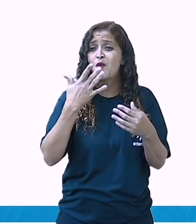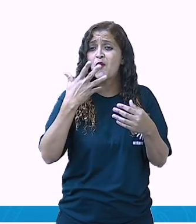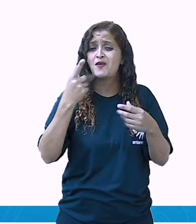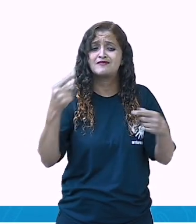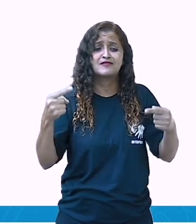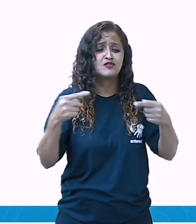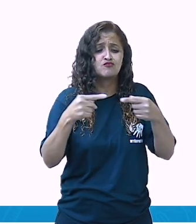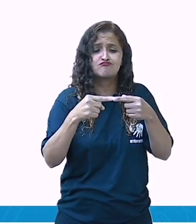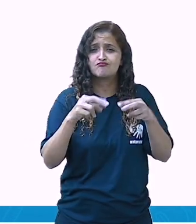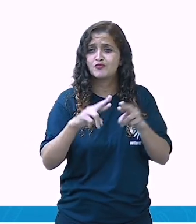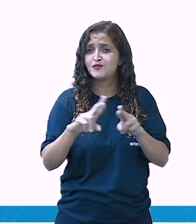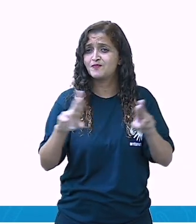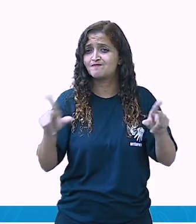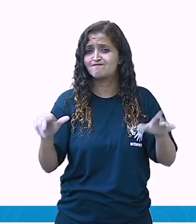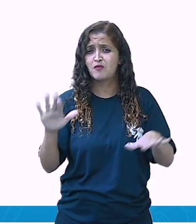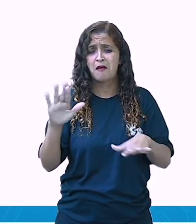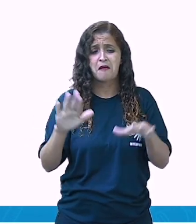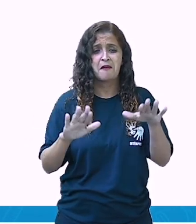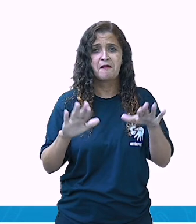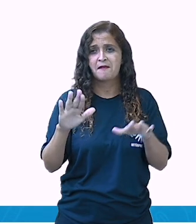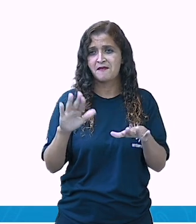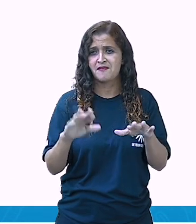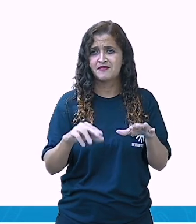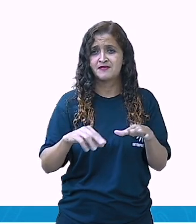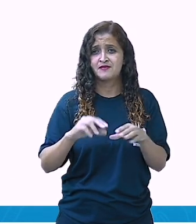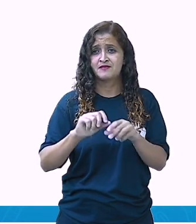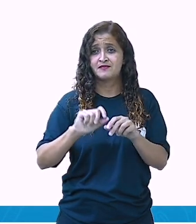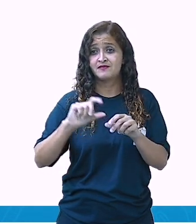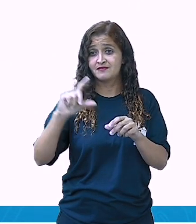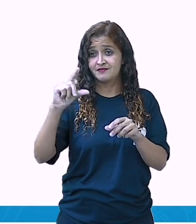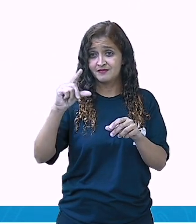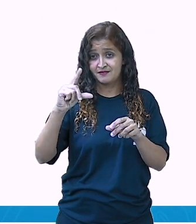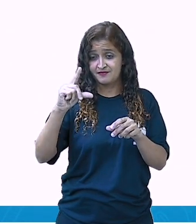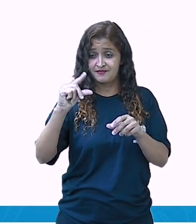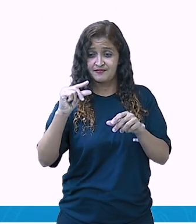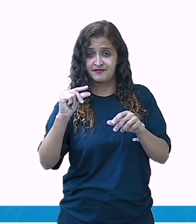Tamanho, tem pequenininho, tem grande. É muito legal de ver uma borboleta.